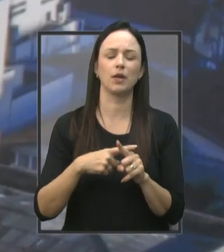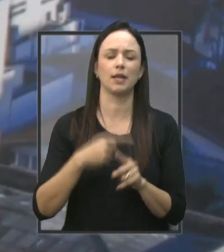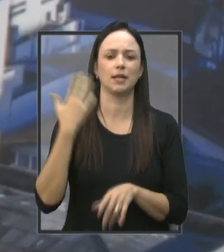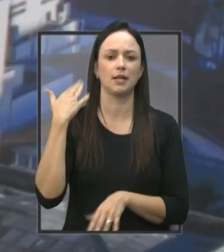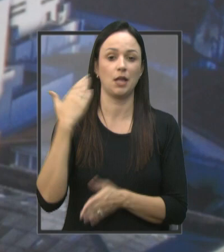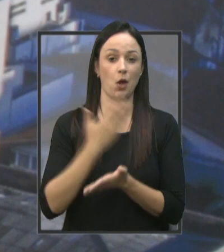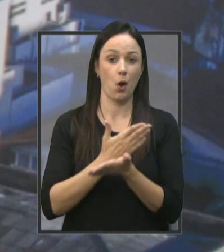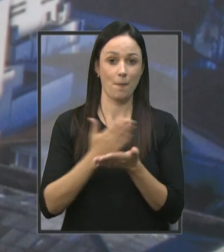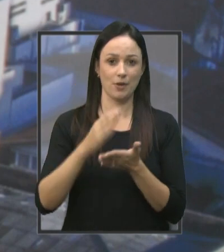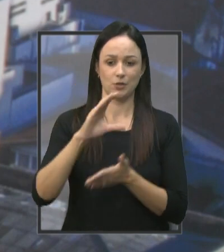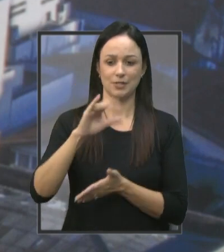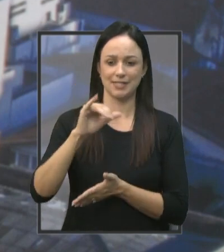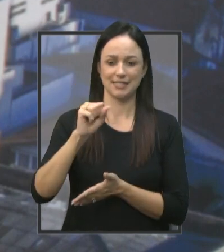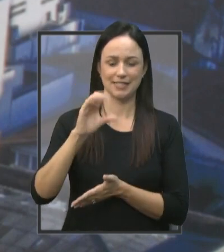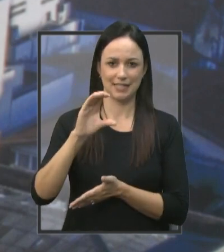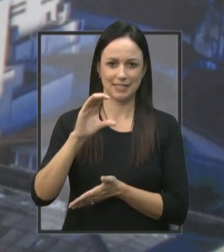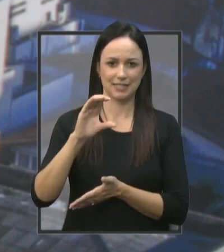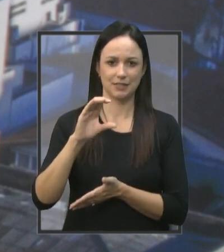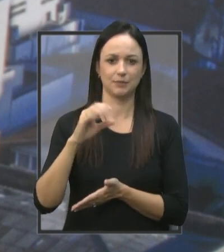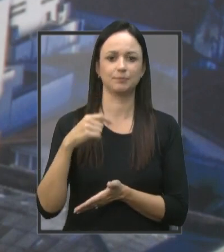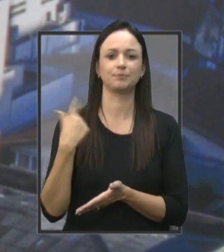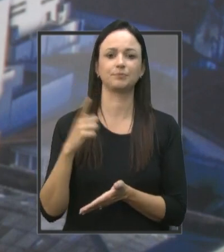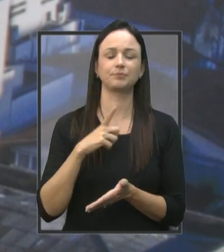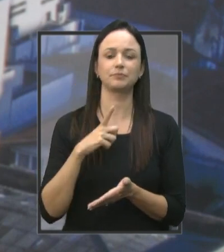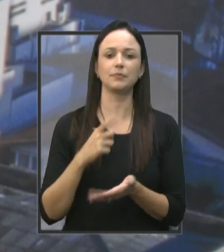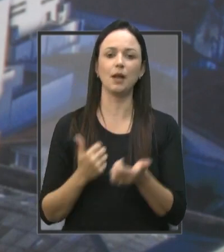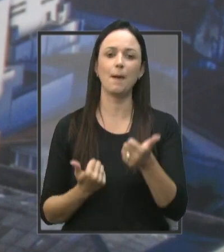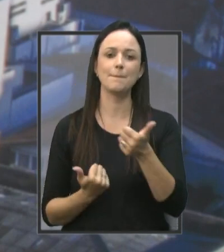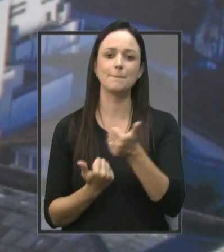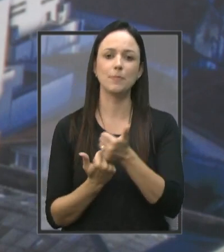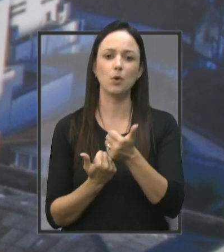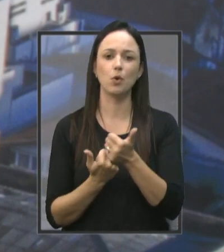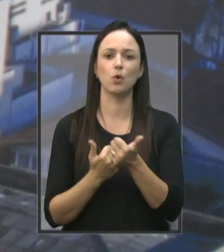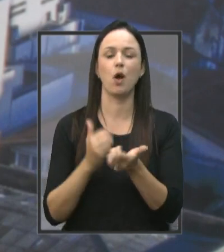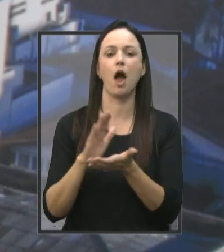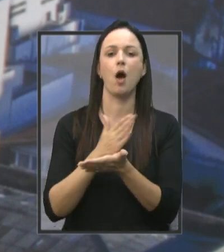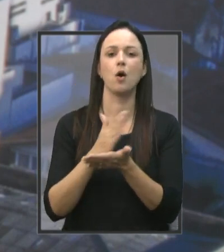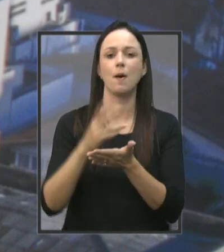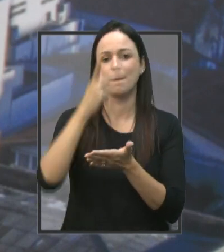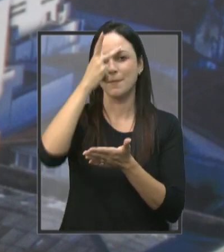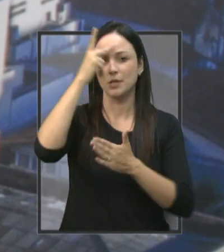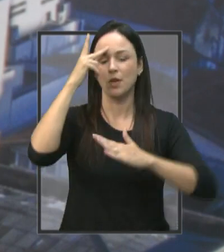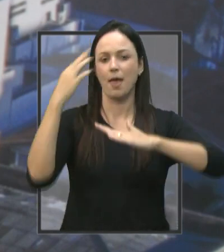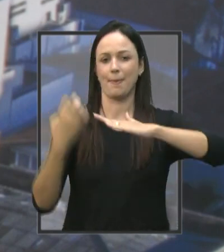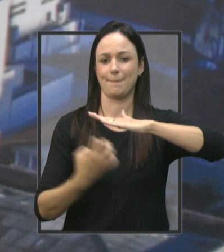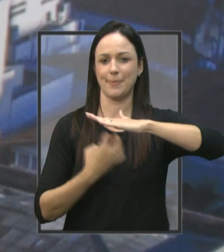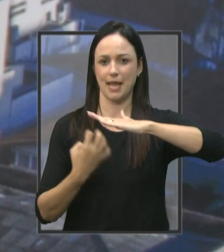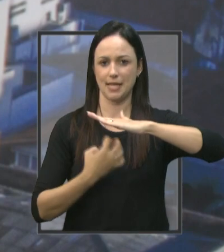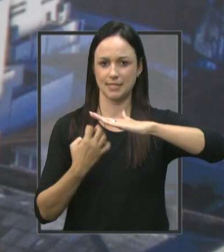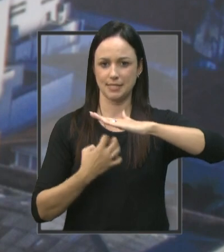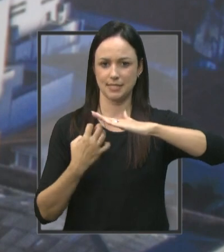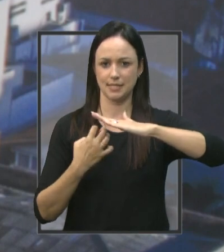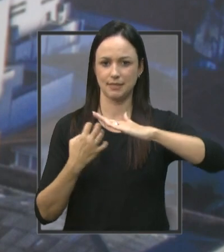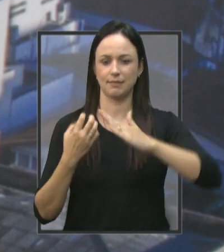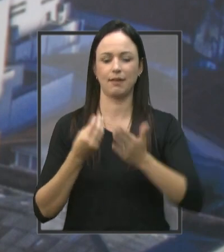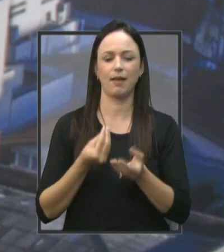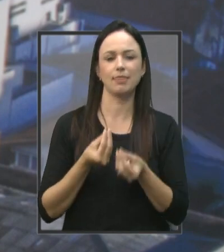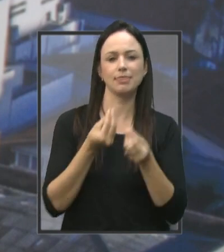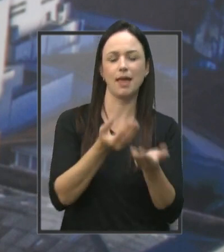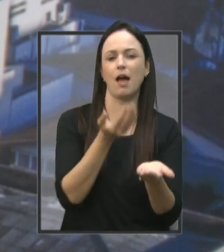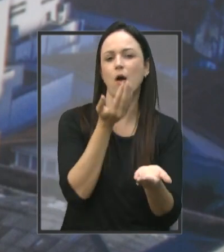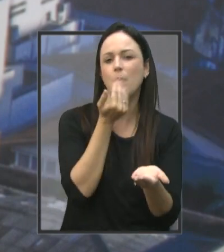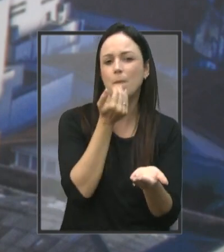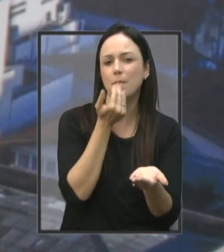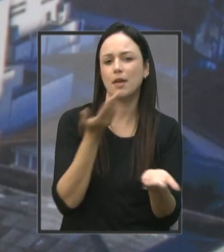SISC Nós contamos Com o apoio De alguns empresários Que doavam Alguns alimentos